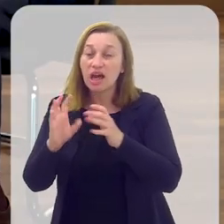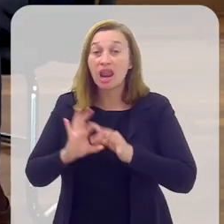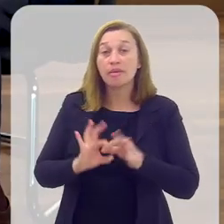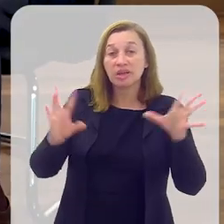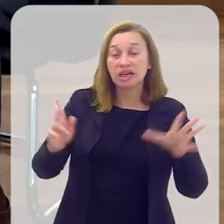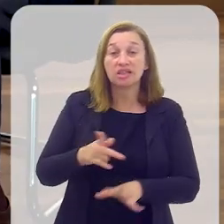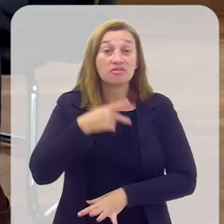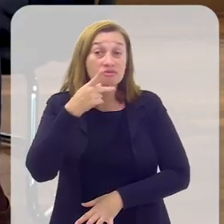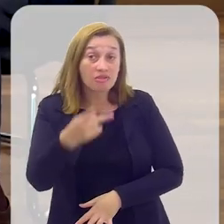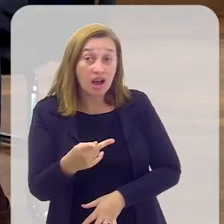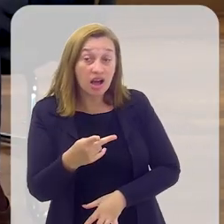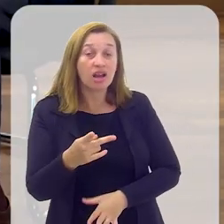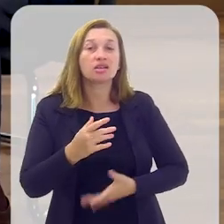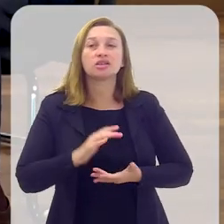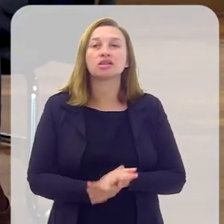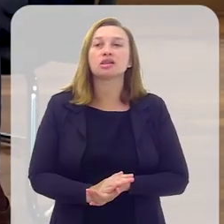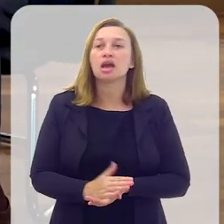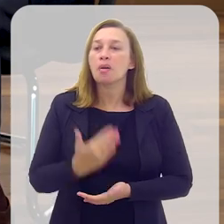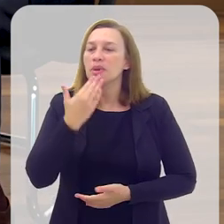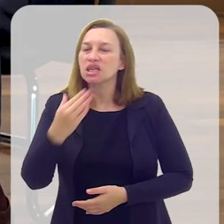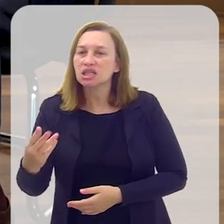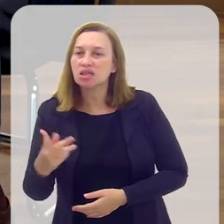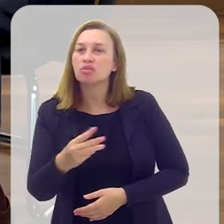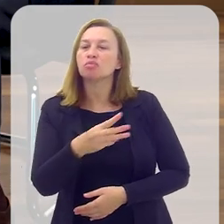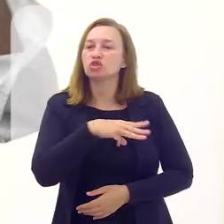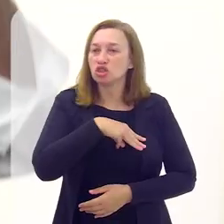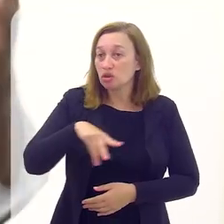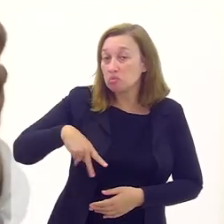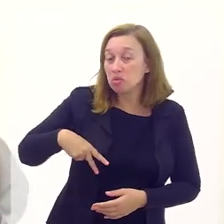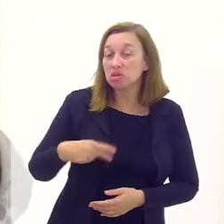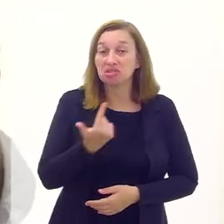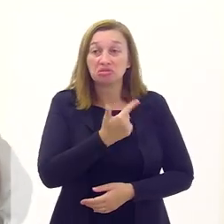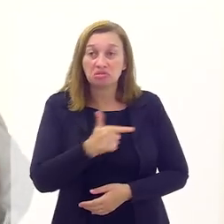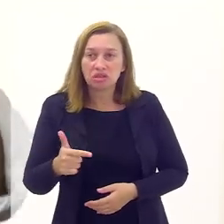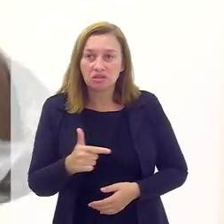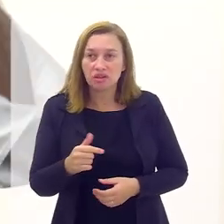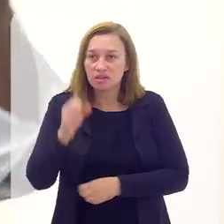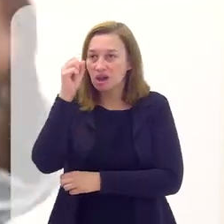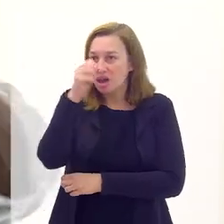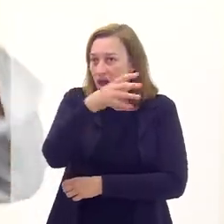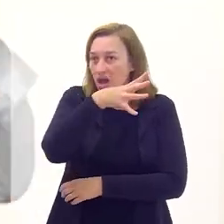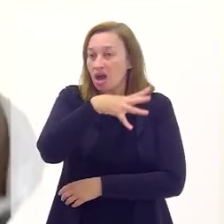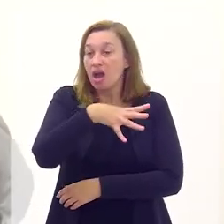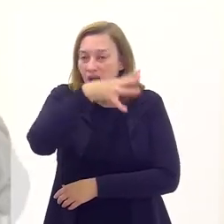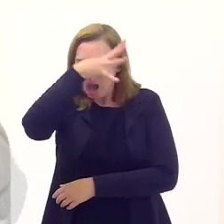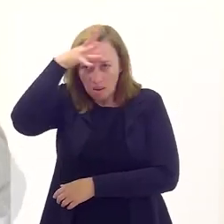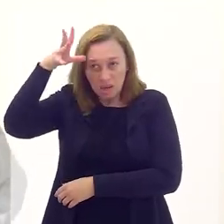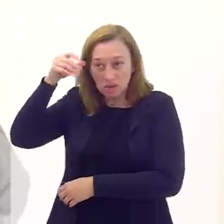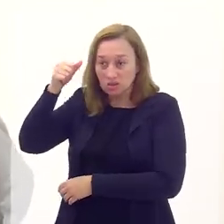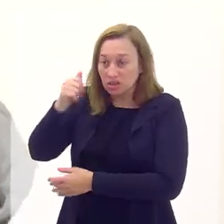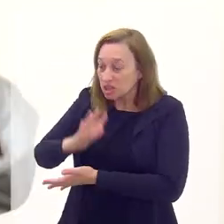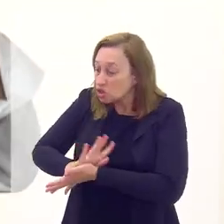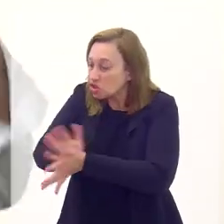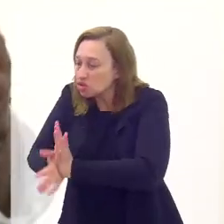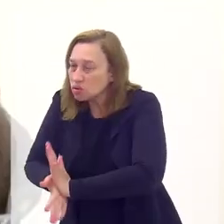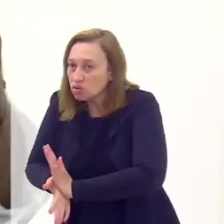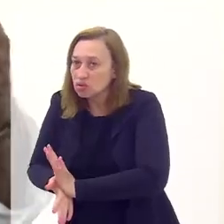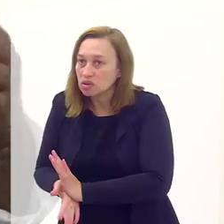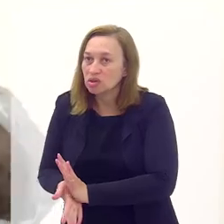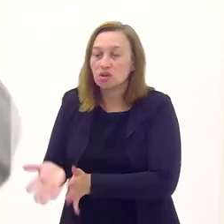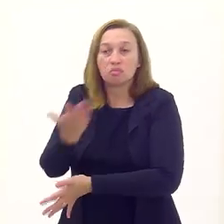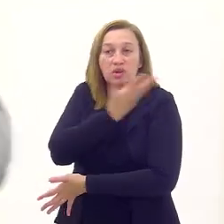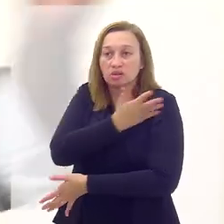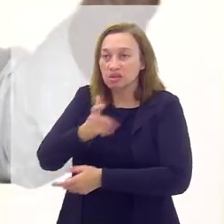à liberdade de imprensa, acionar o Ministério Público, sem isso, a Amazônia estaria muito mais destruída e a